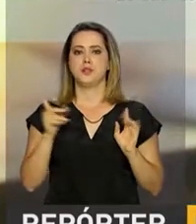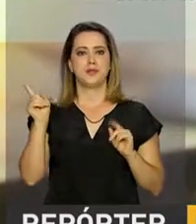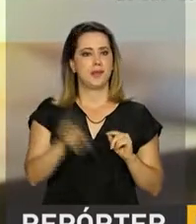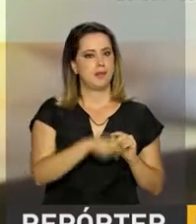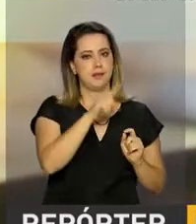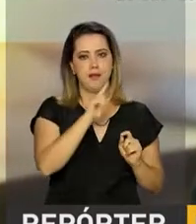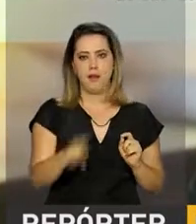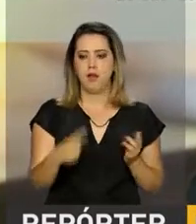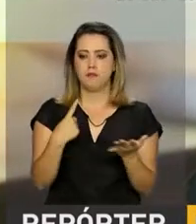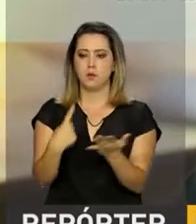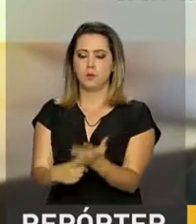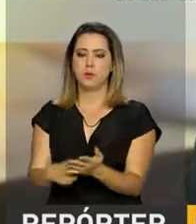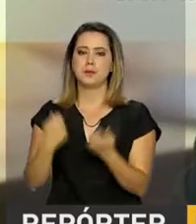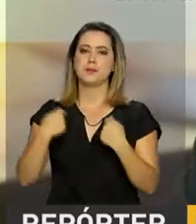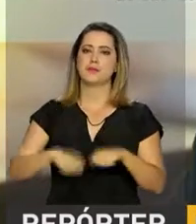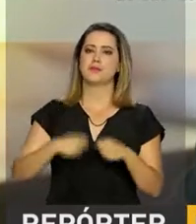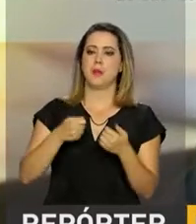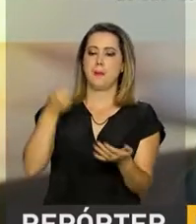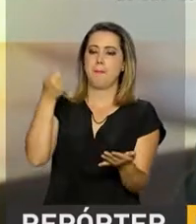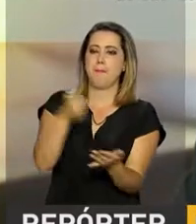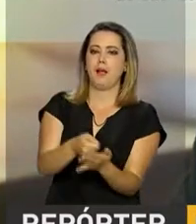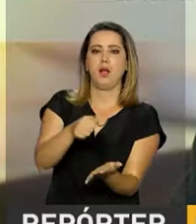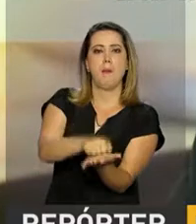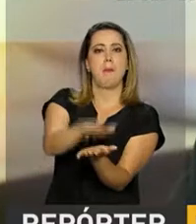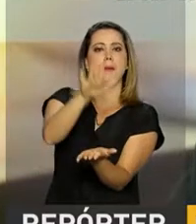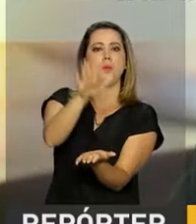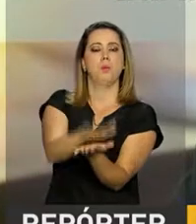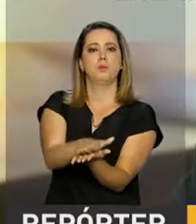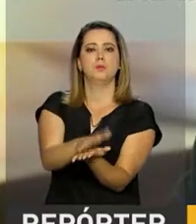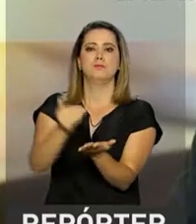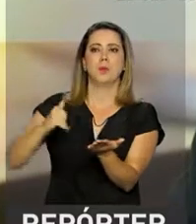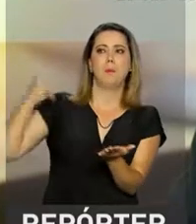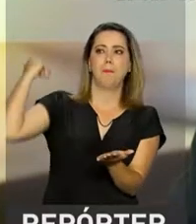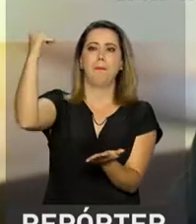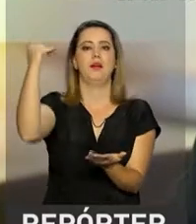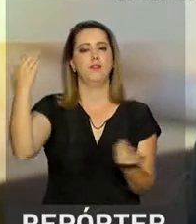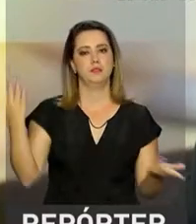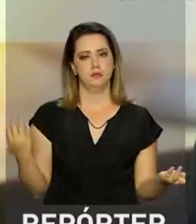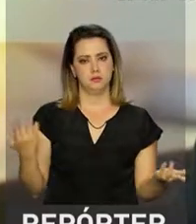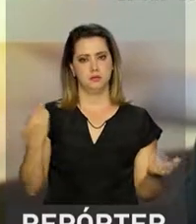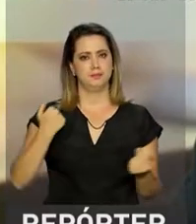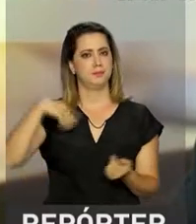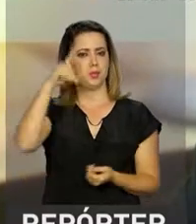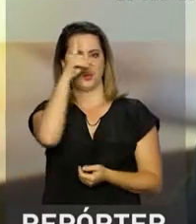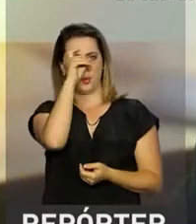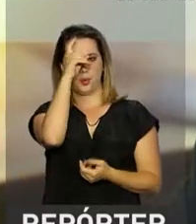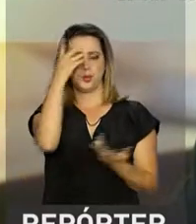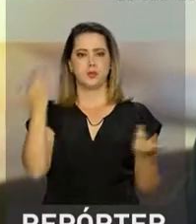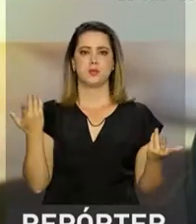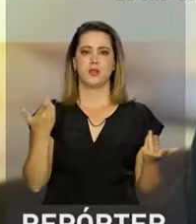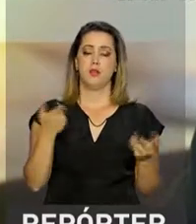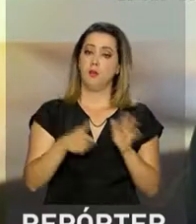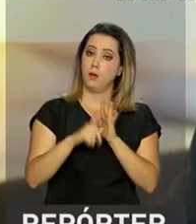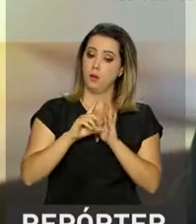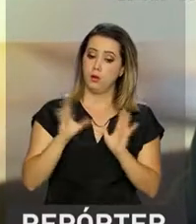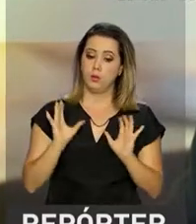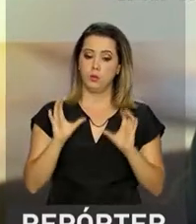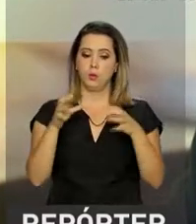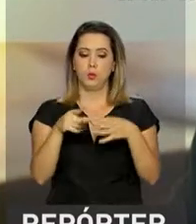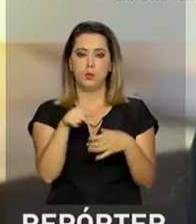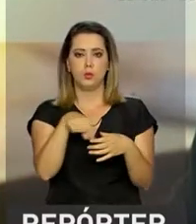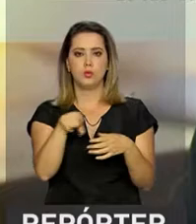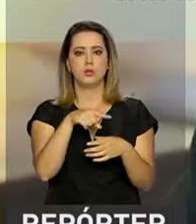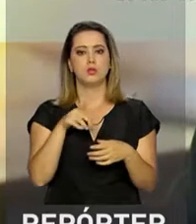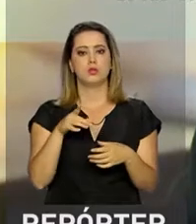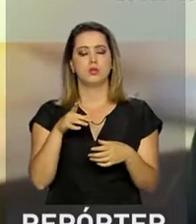indenizações acima da capacidade de execução dos hospitais. E vejam que o hospital é uma entidade sem